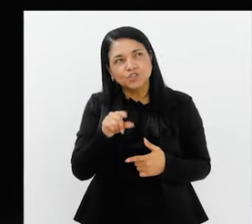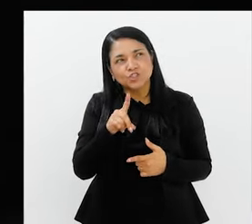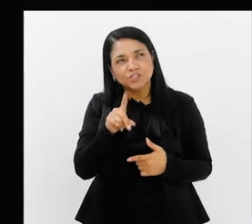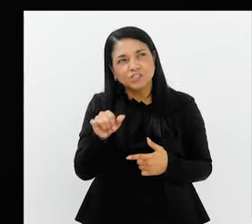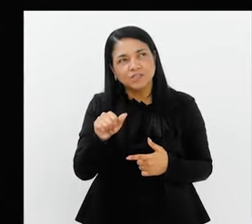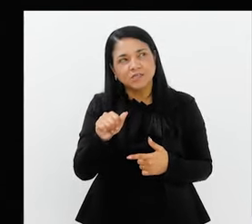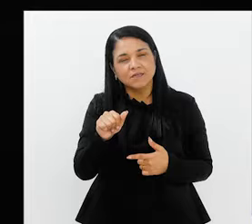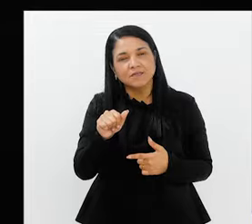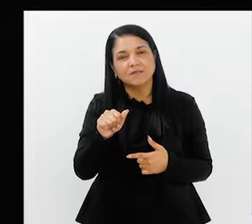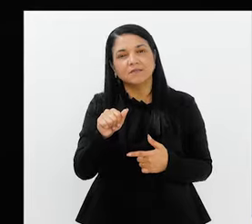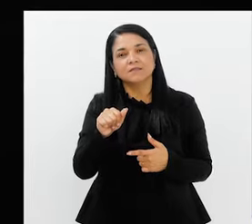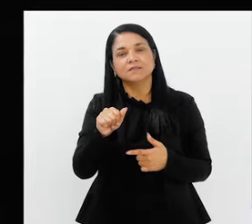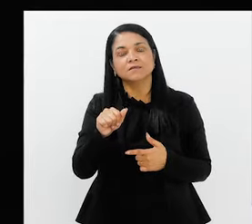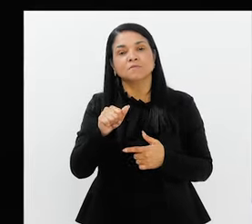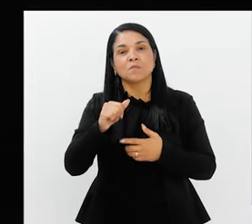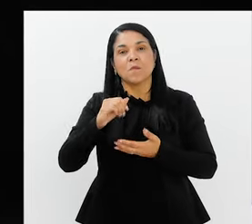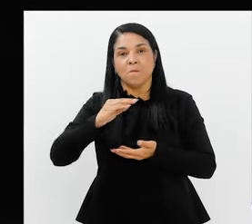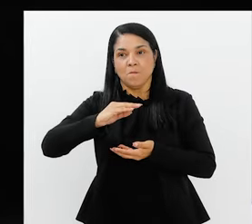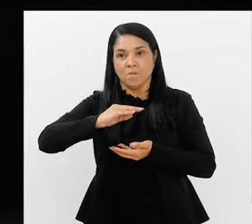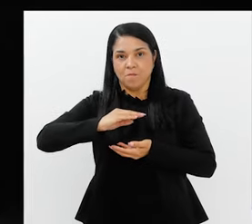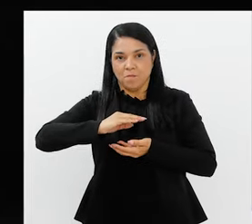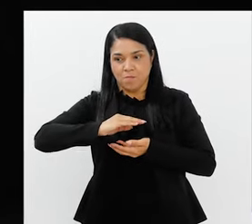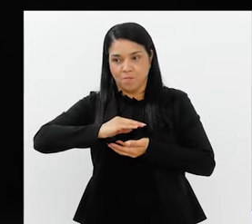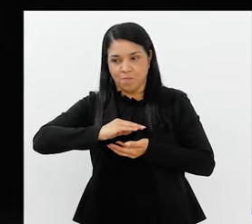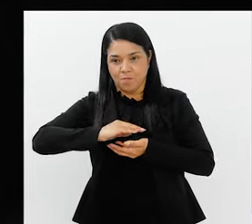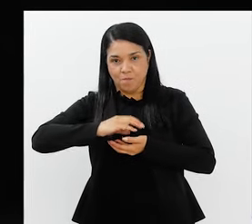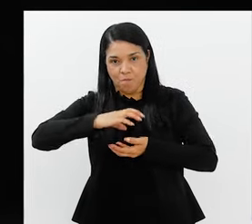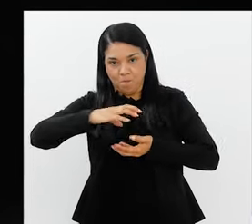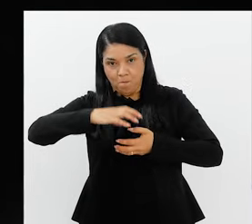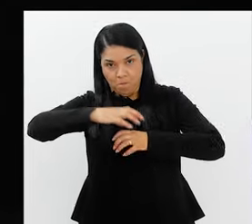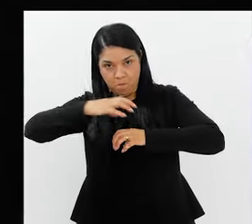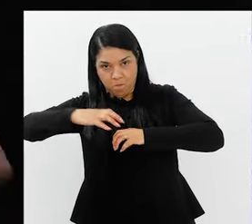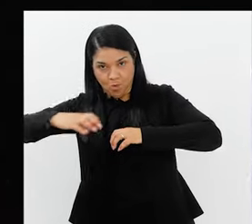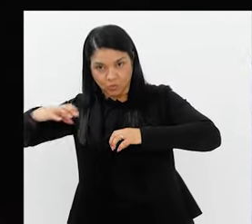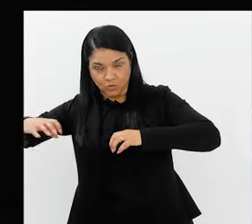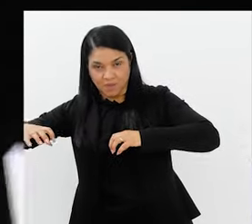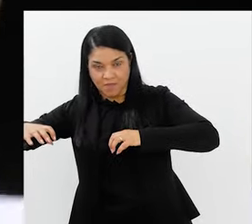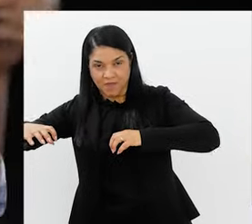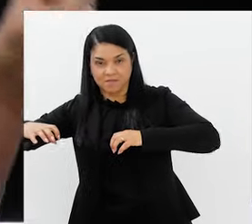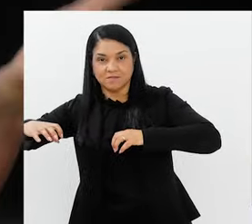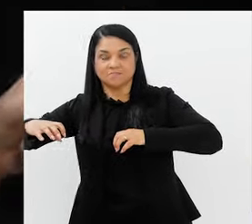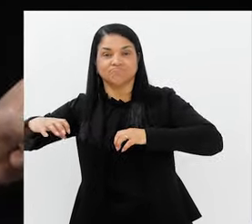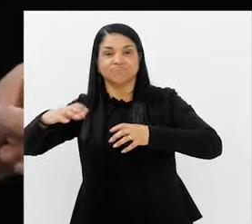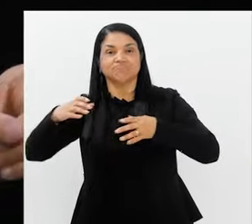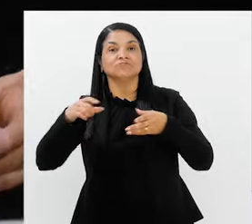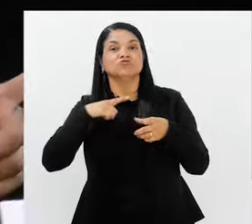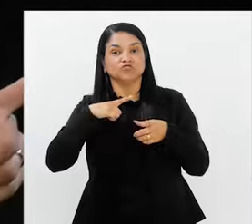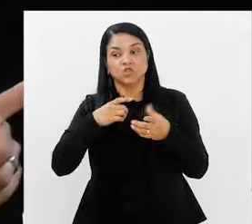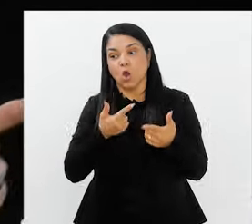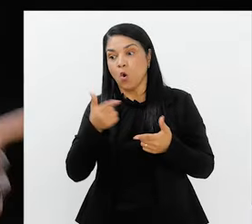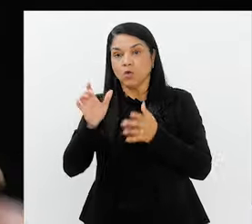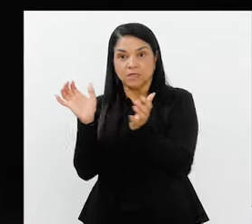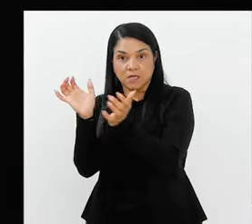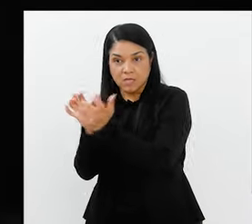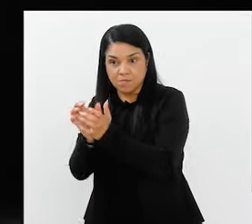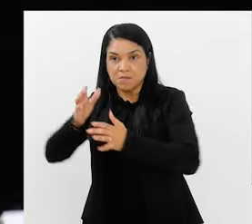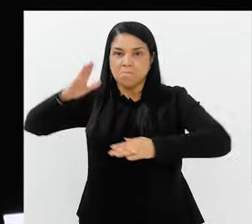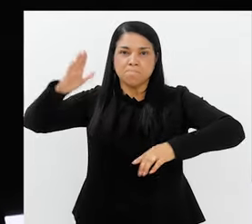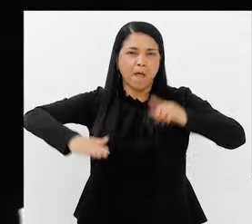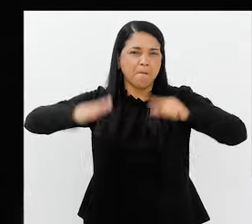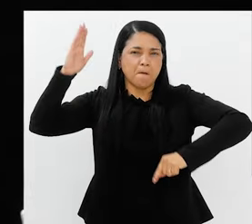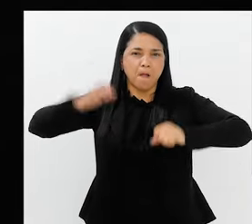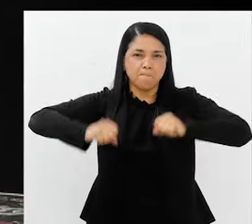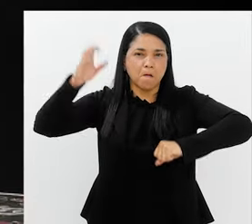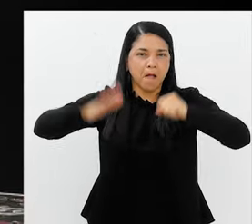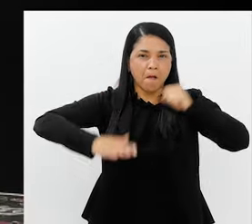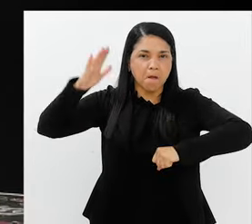No dia da Porto da Pedra, eu, paralelo a isso, nós tínhamos uma outra mega equipe fazendo salgueiro.